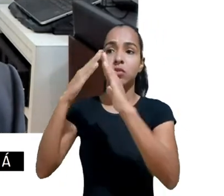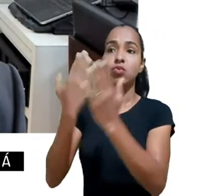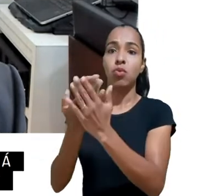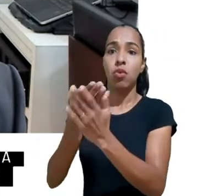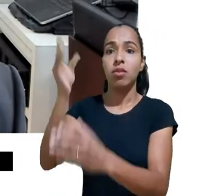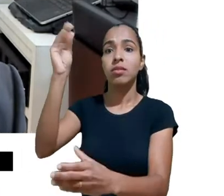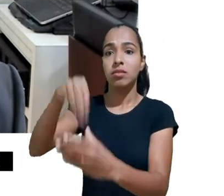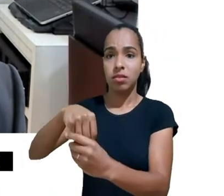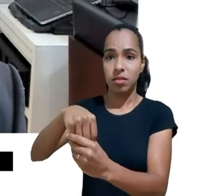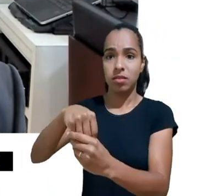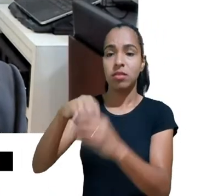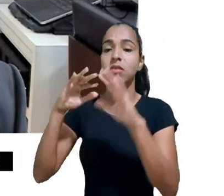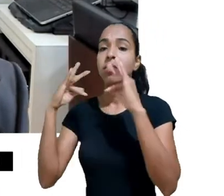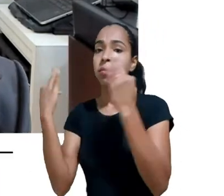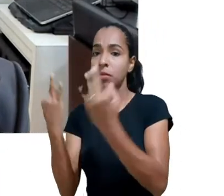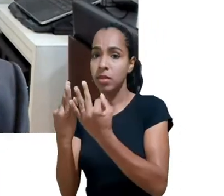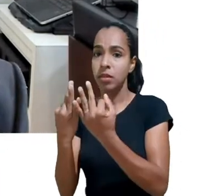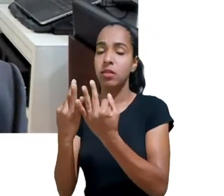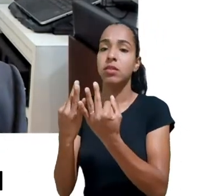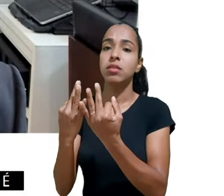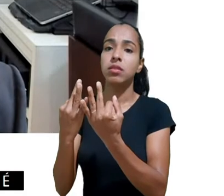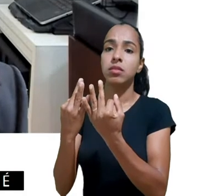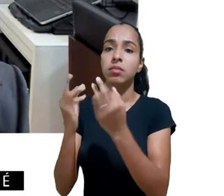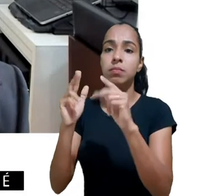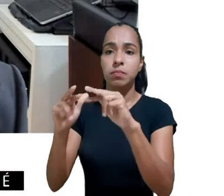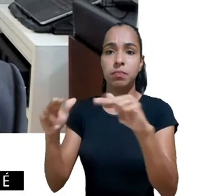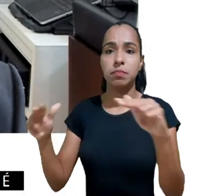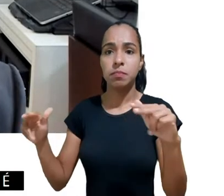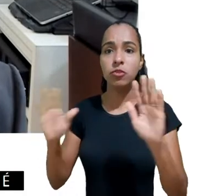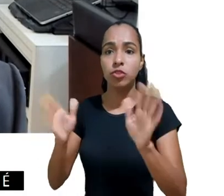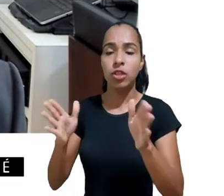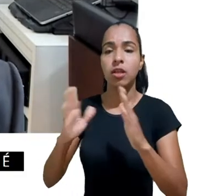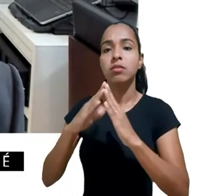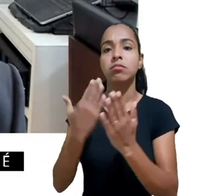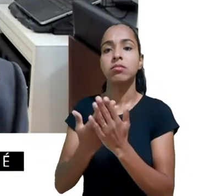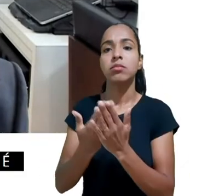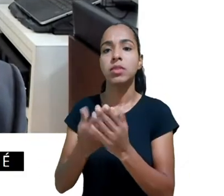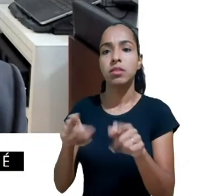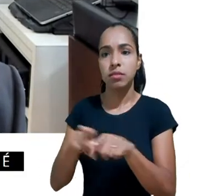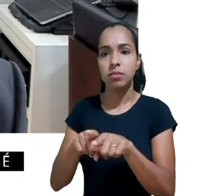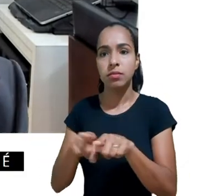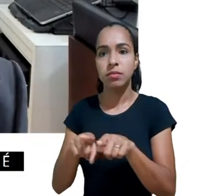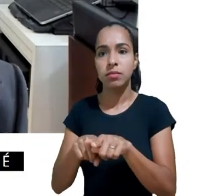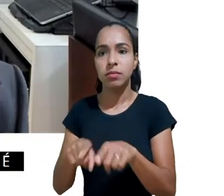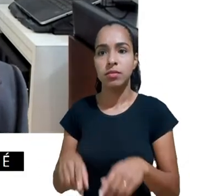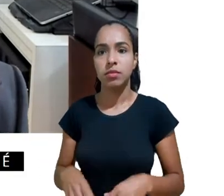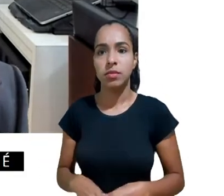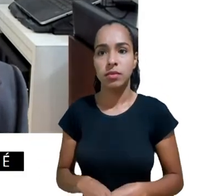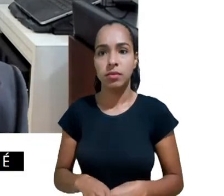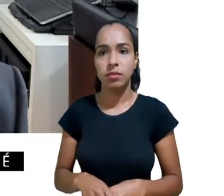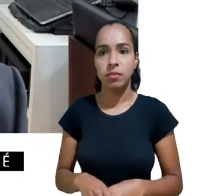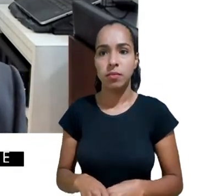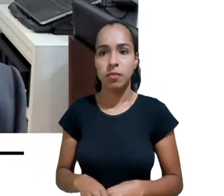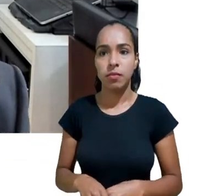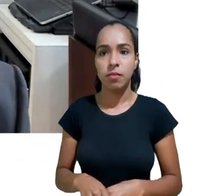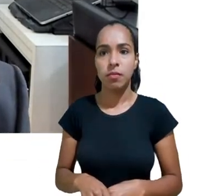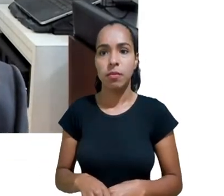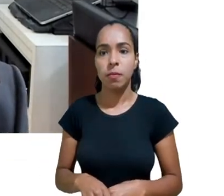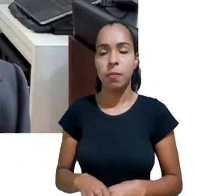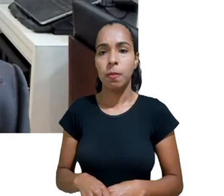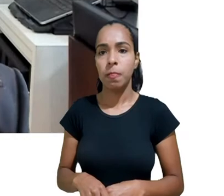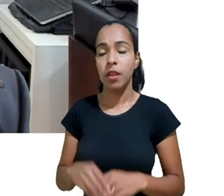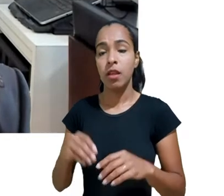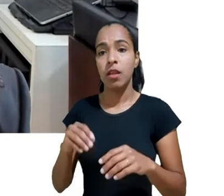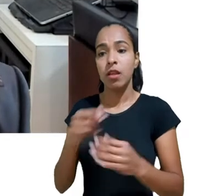então é a mesma coisa com relação à questão dessa cultura de proteção de dados o papel da sociedade civil também